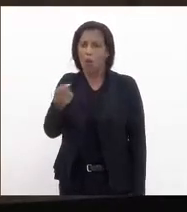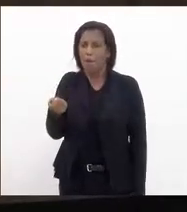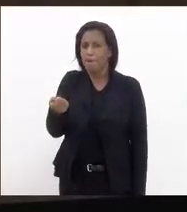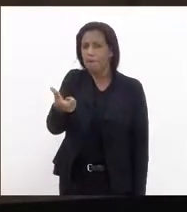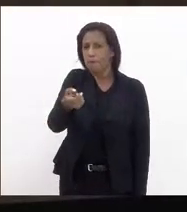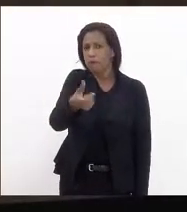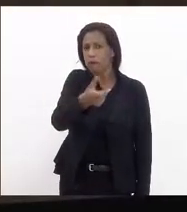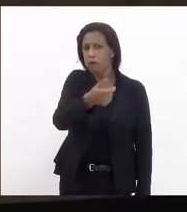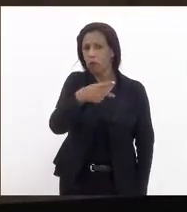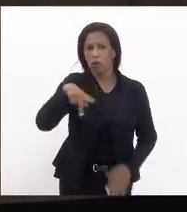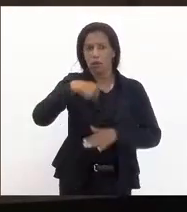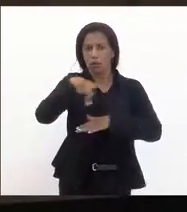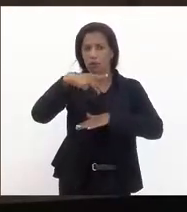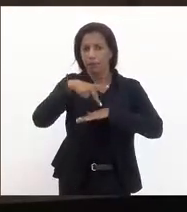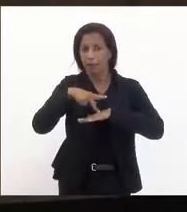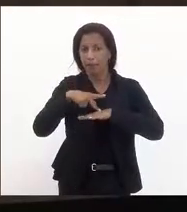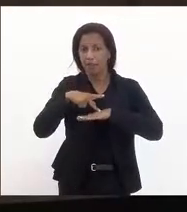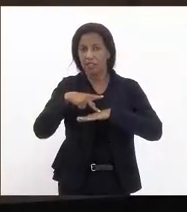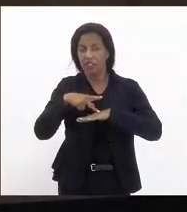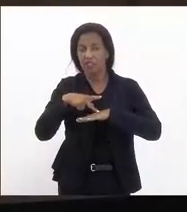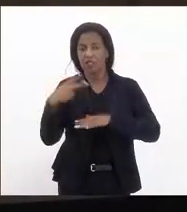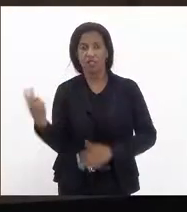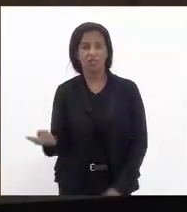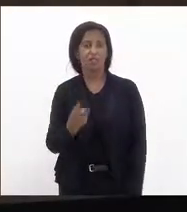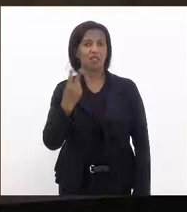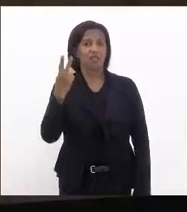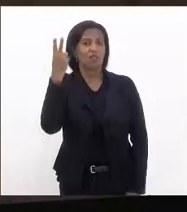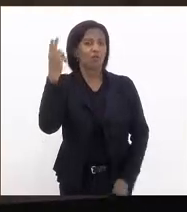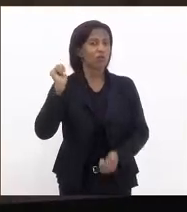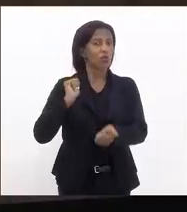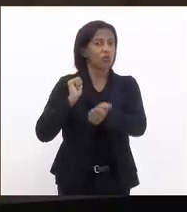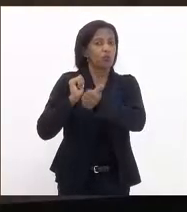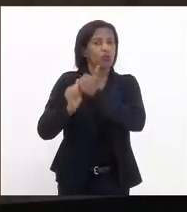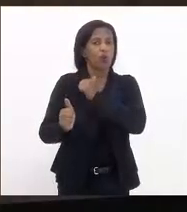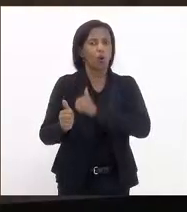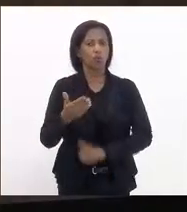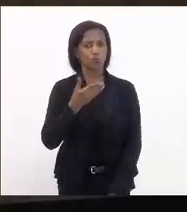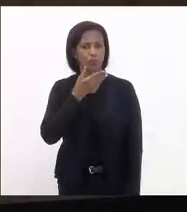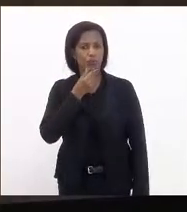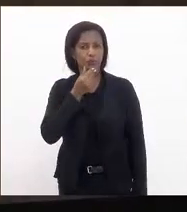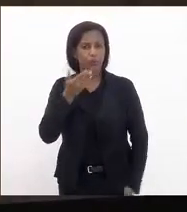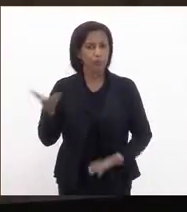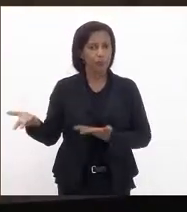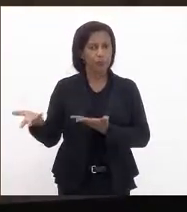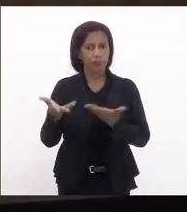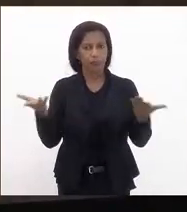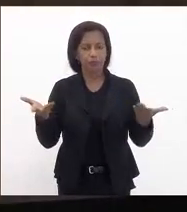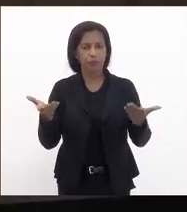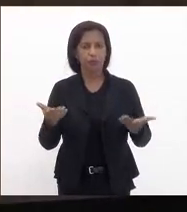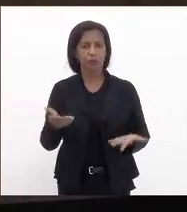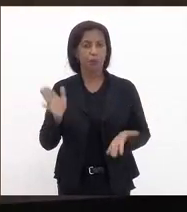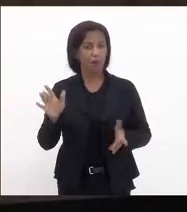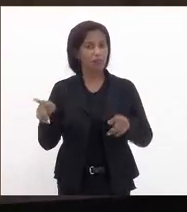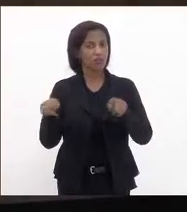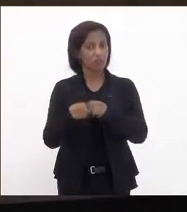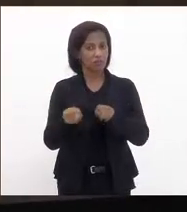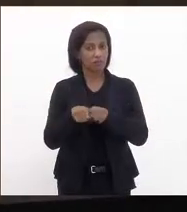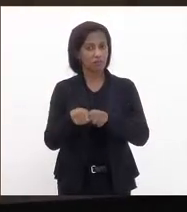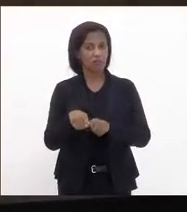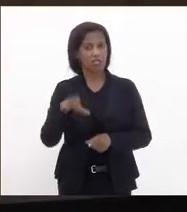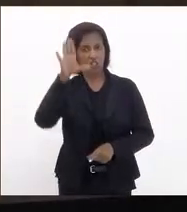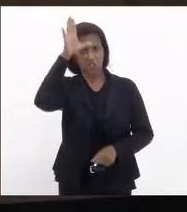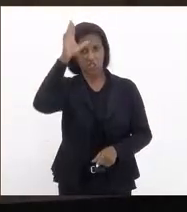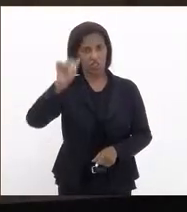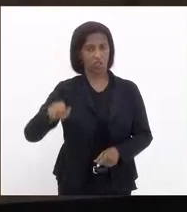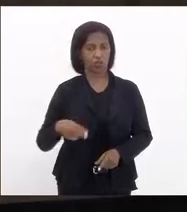num país que valoriza o futebol masculino no entanto deputada de